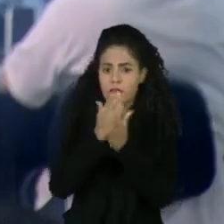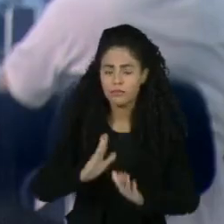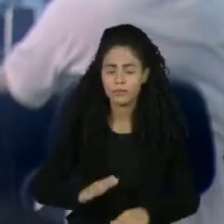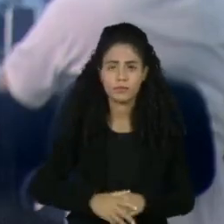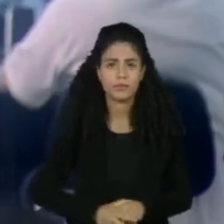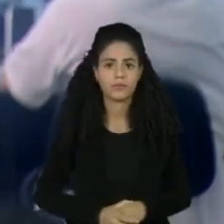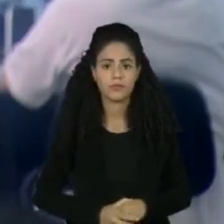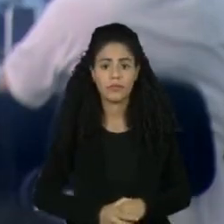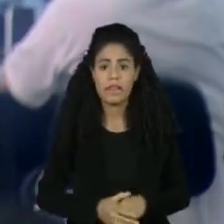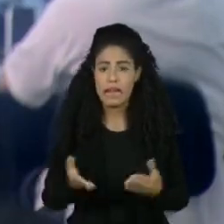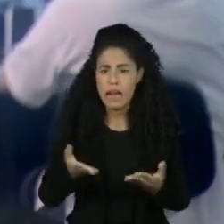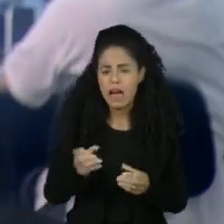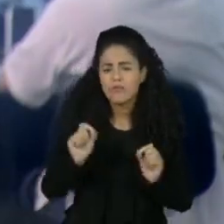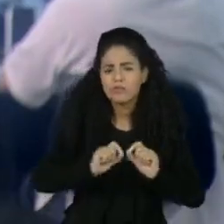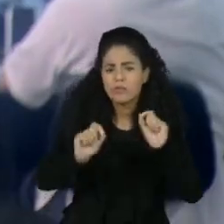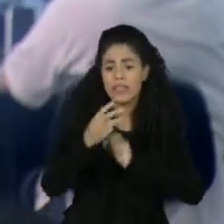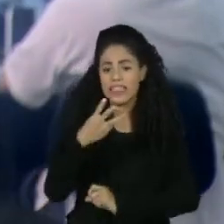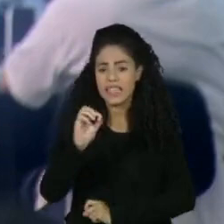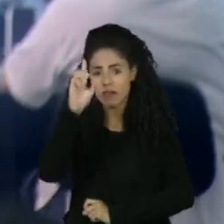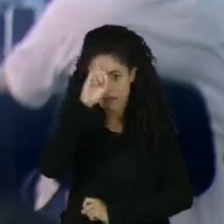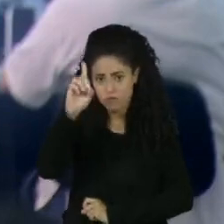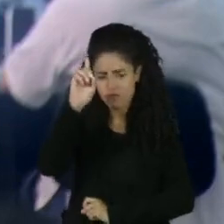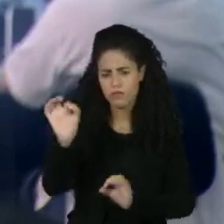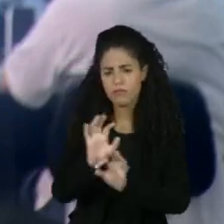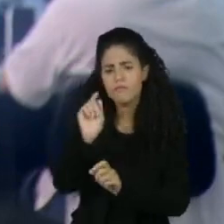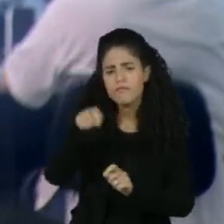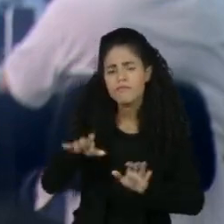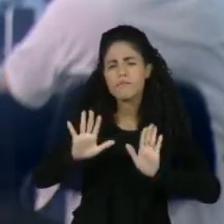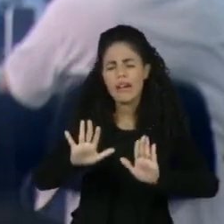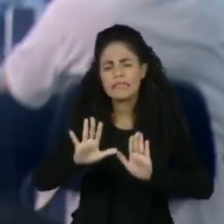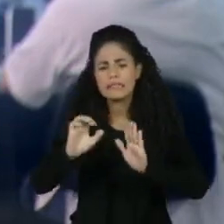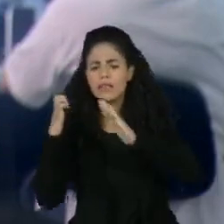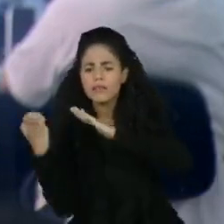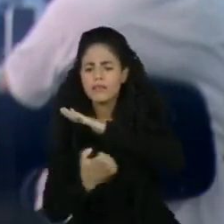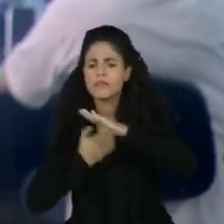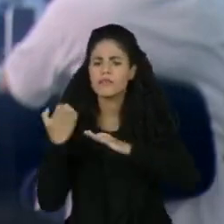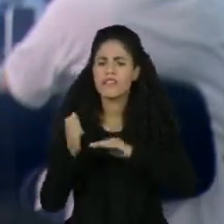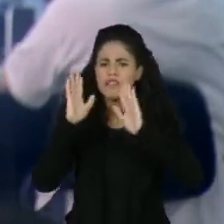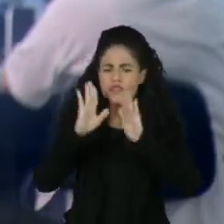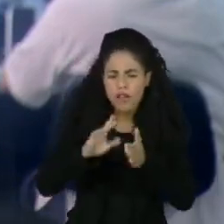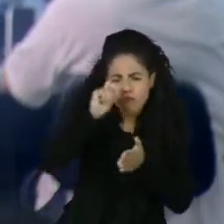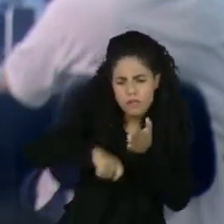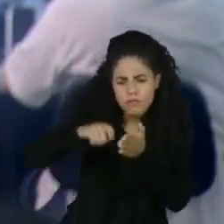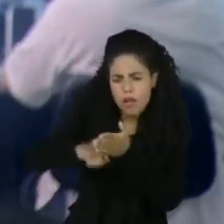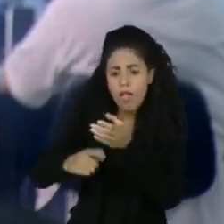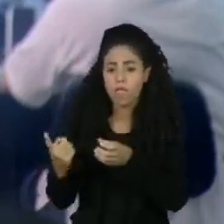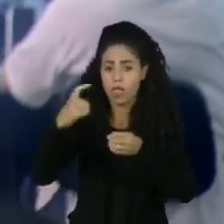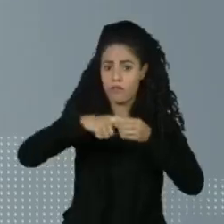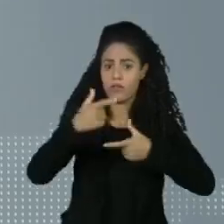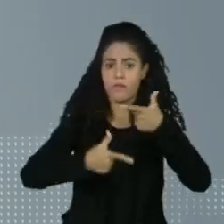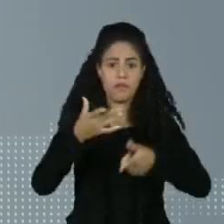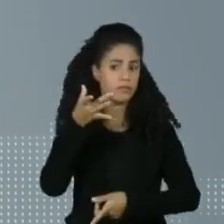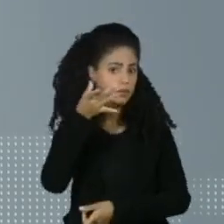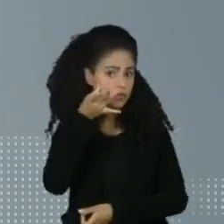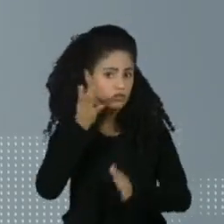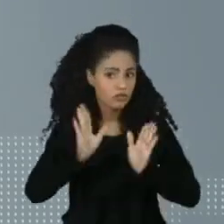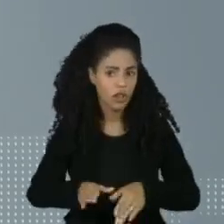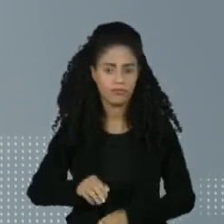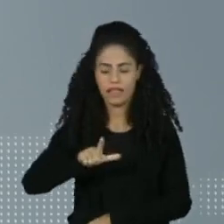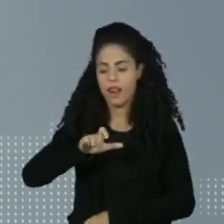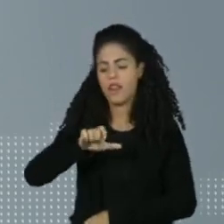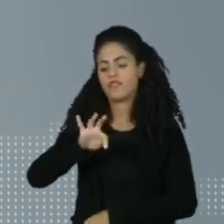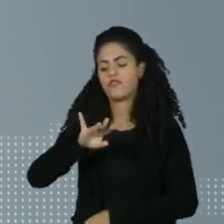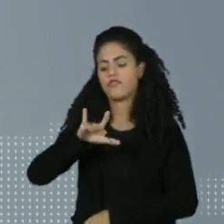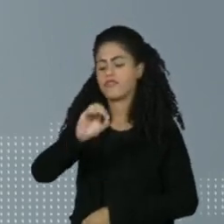A medida entrará em vigor em até 30 dias, mas as empresas já estão fazendo a volta presencial ao trabalho. A Letícia,